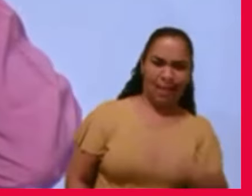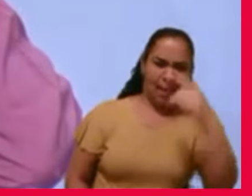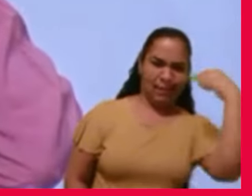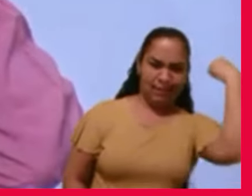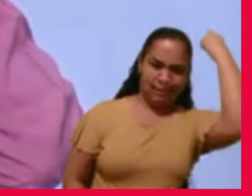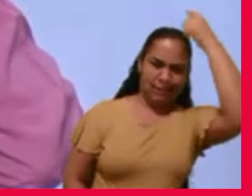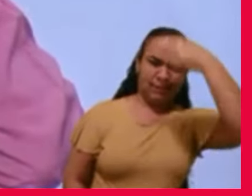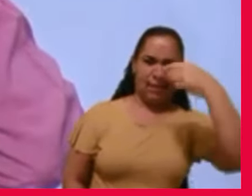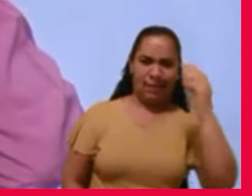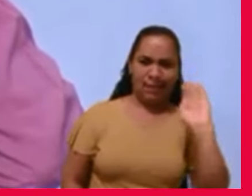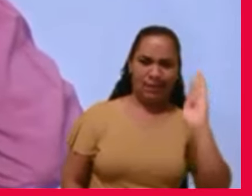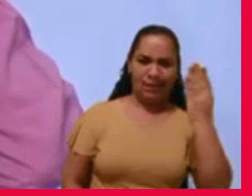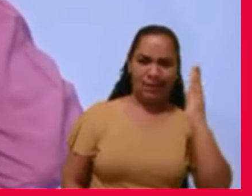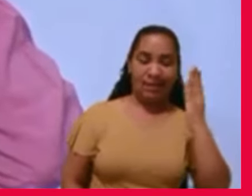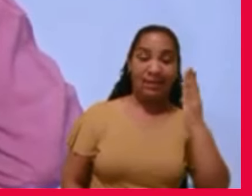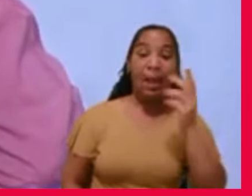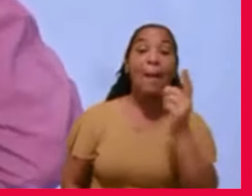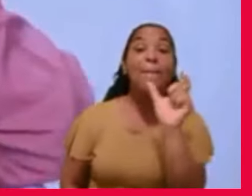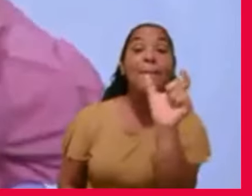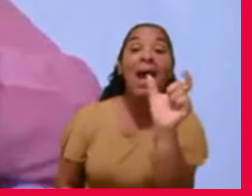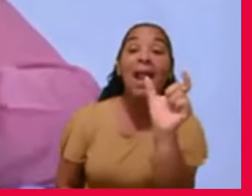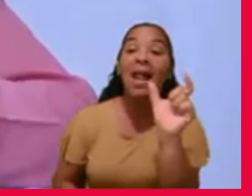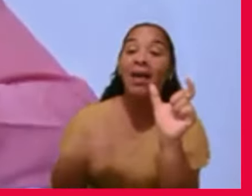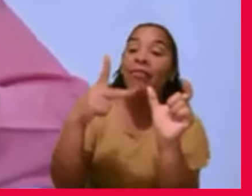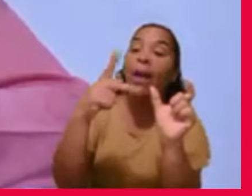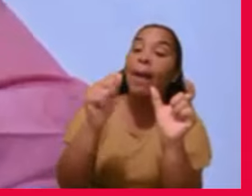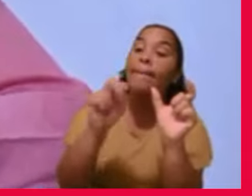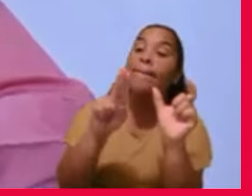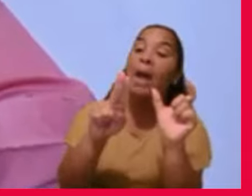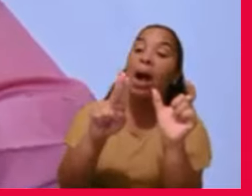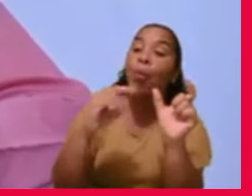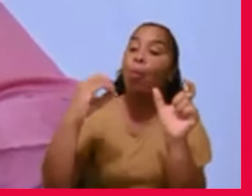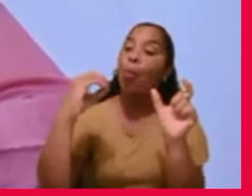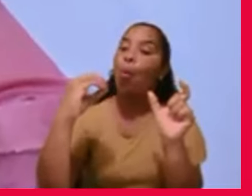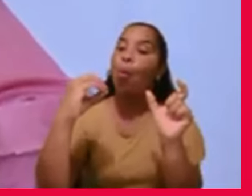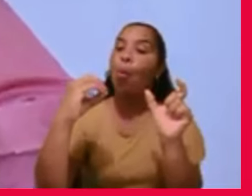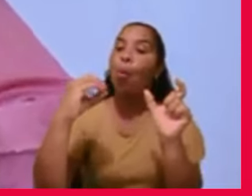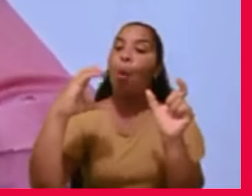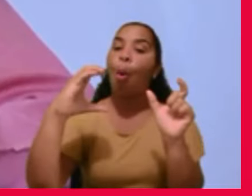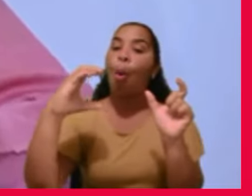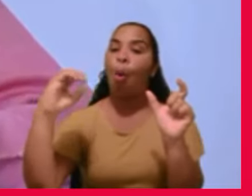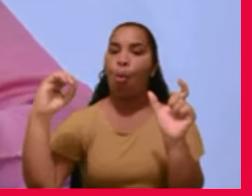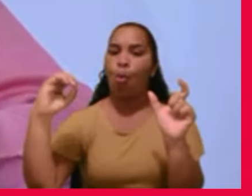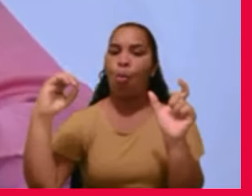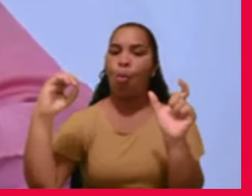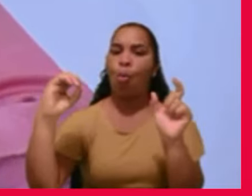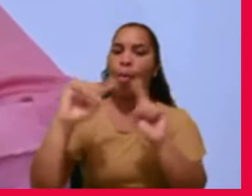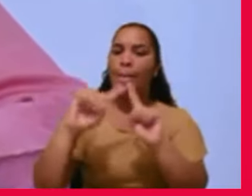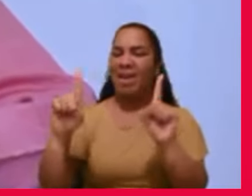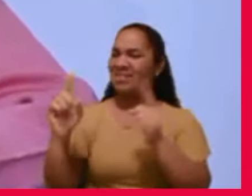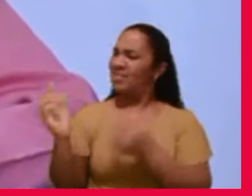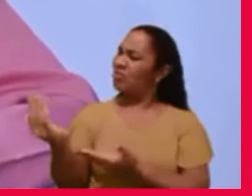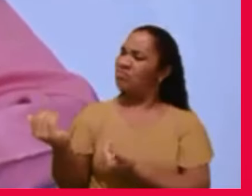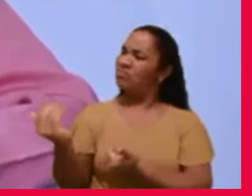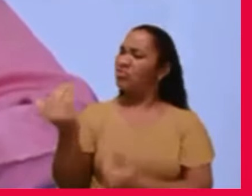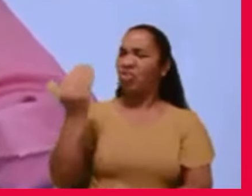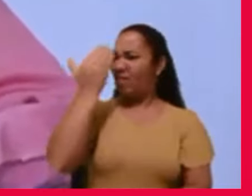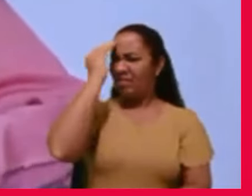nunca entendia o que era isso na minha imaginação juvenil, até que um dia